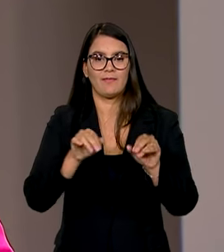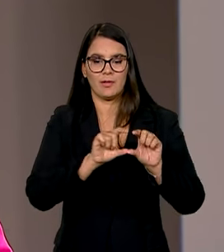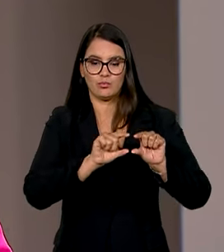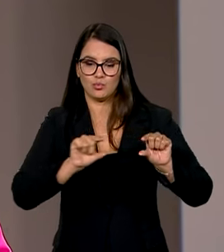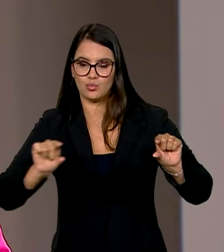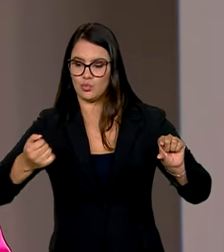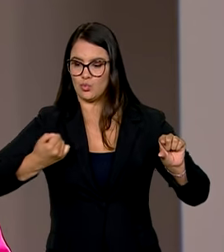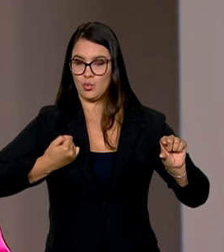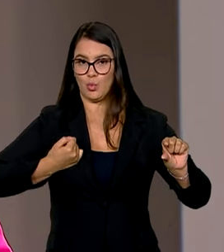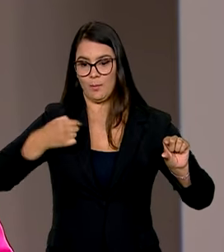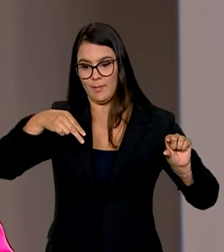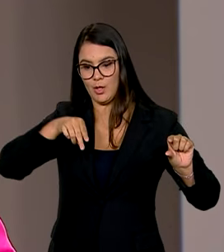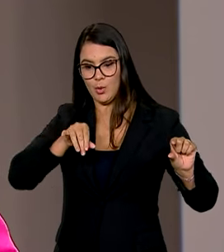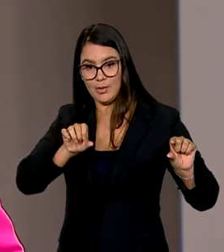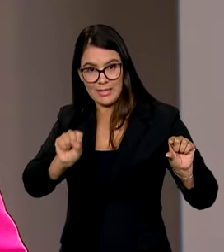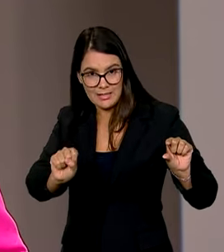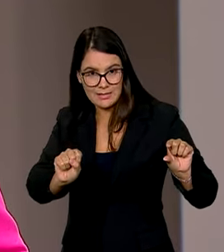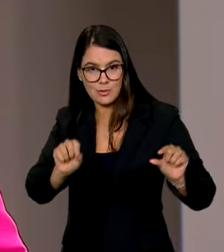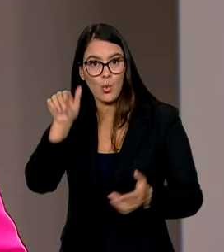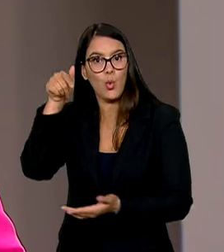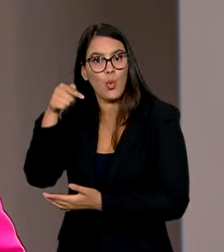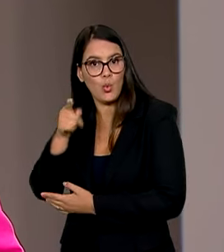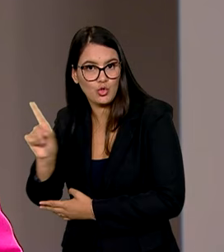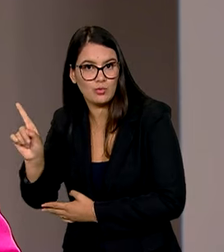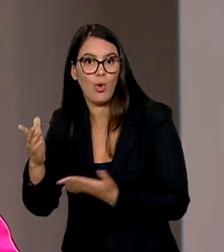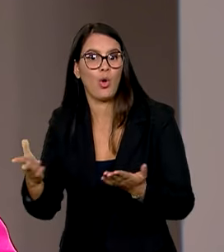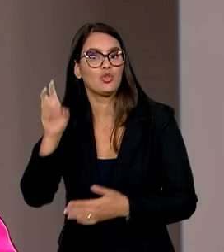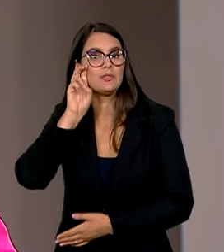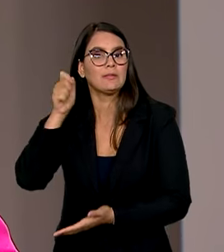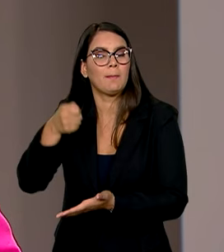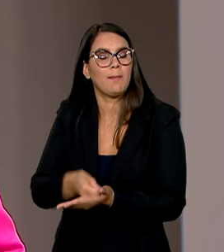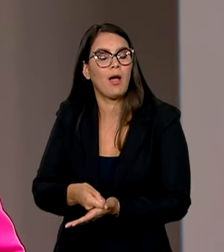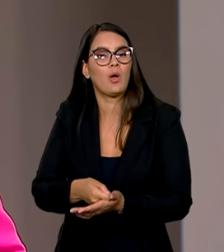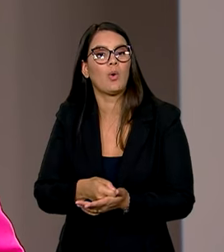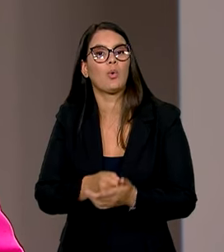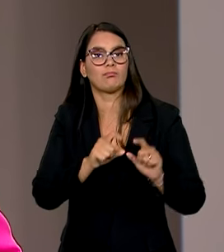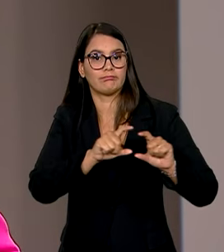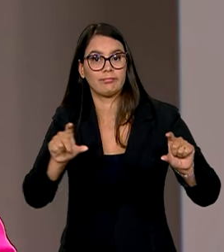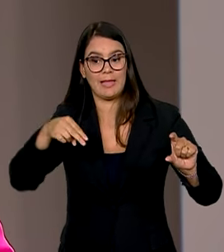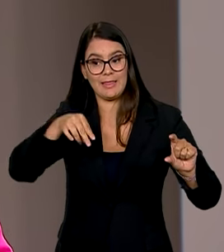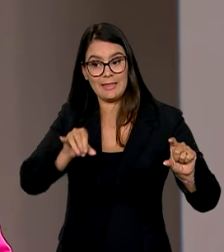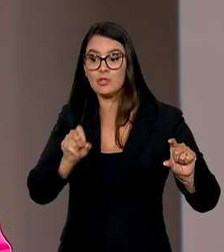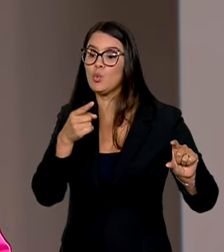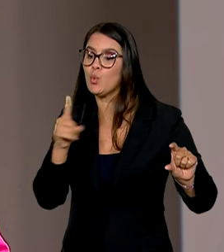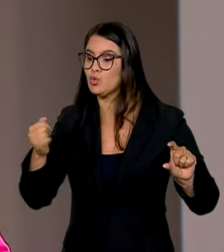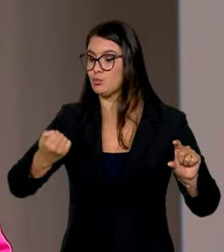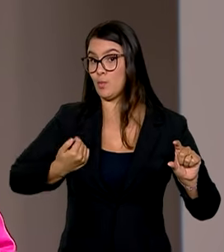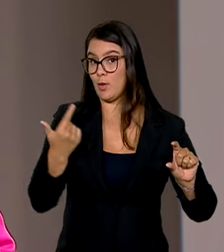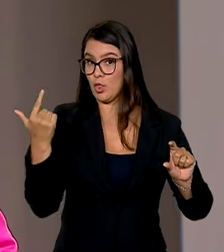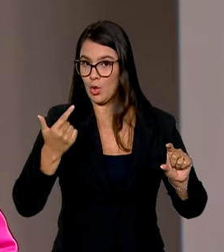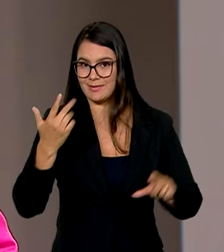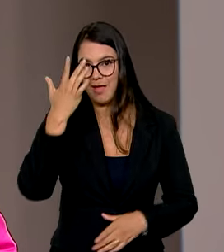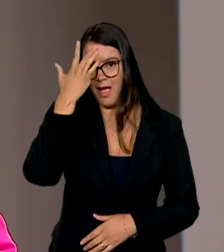identificação social, o NIS. Hoje, quinta-feira, foram pagos os benefícios para quem tem NIS com final 2.